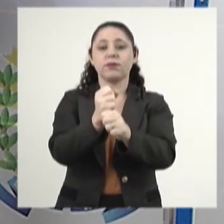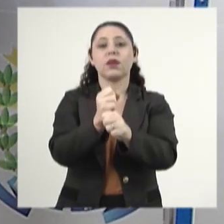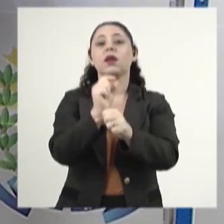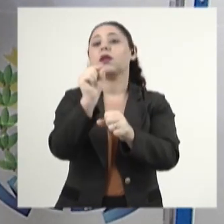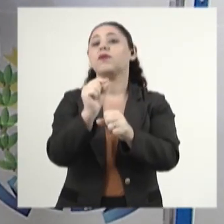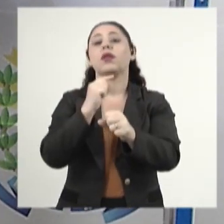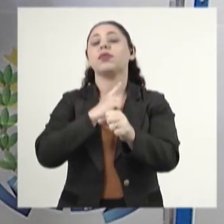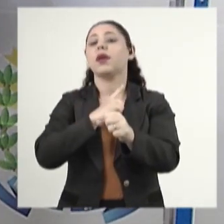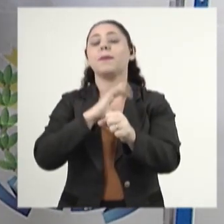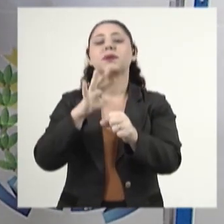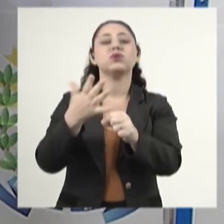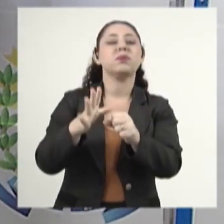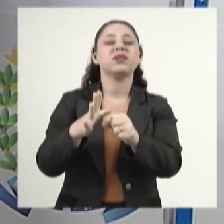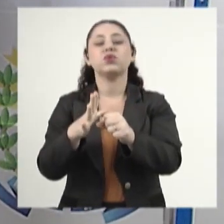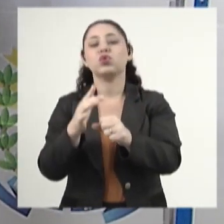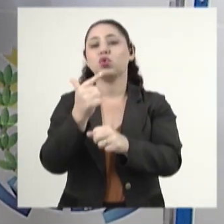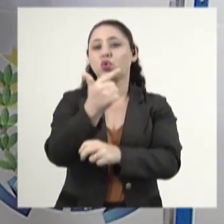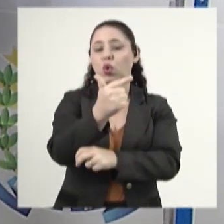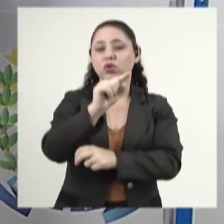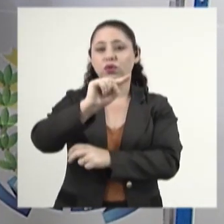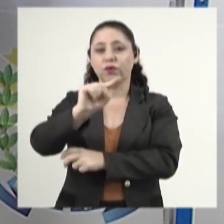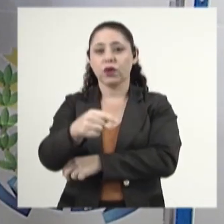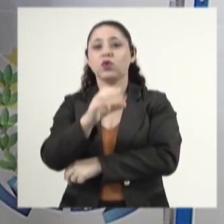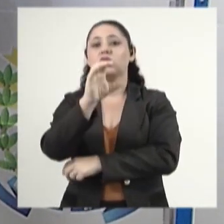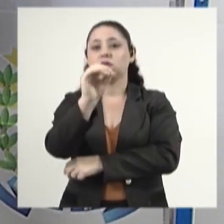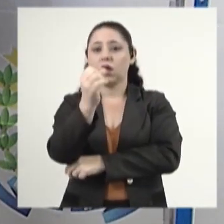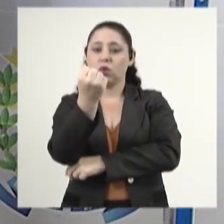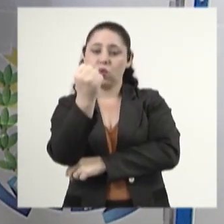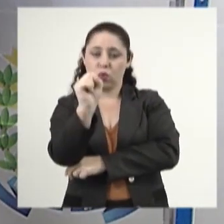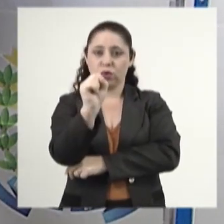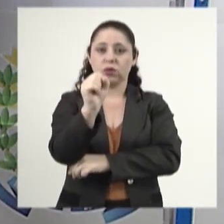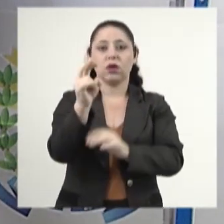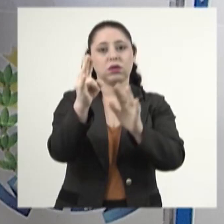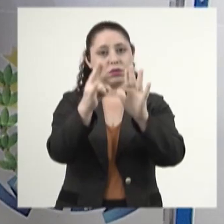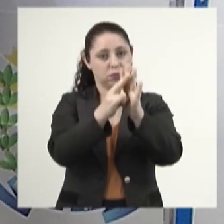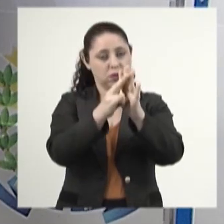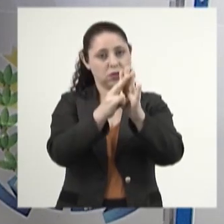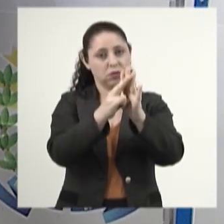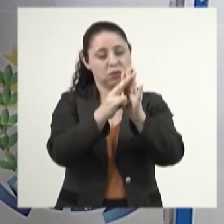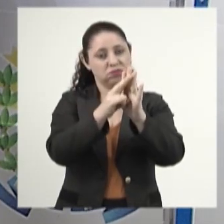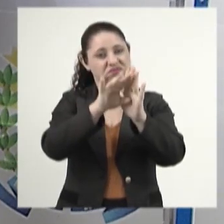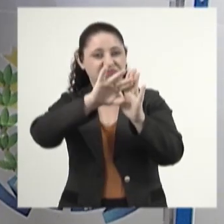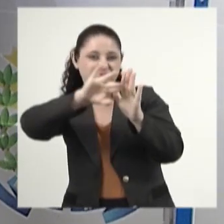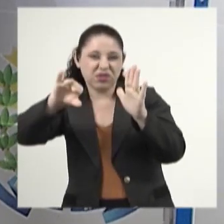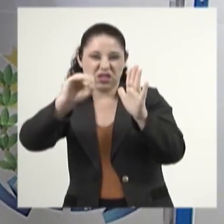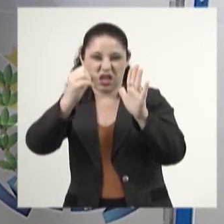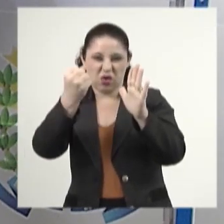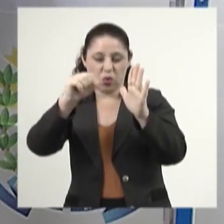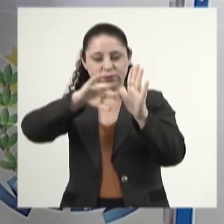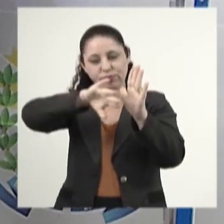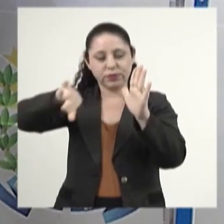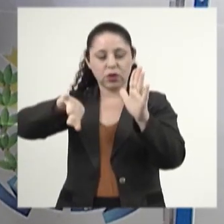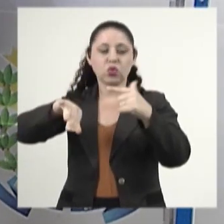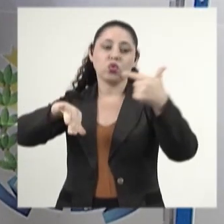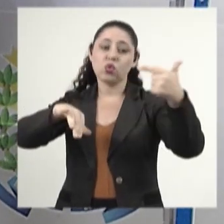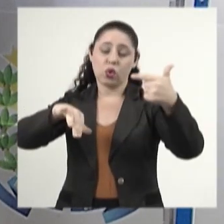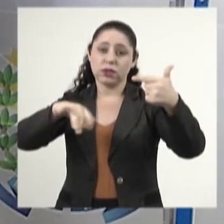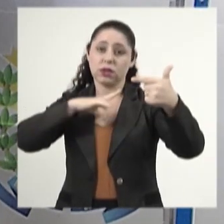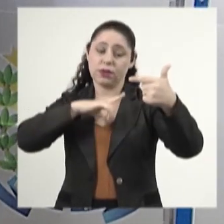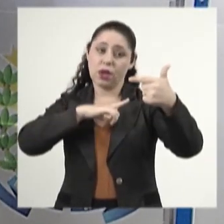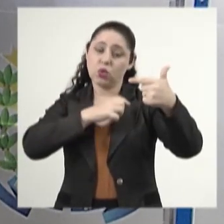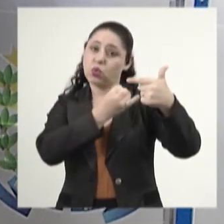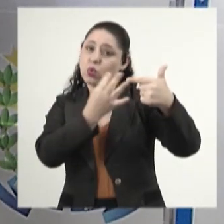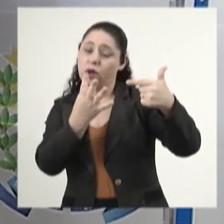,8, que então dá um resultado de 2,08. O regimento diz que a gente despreza esse 0,8, consideramos o 2.